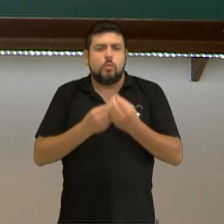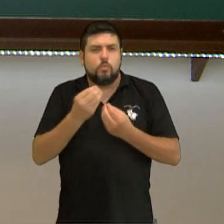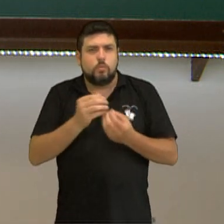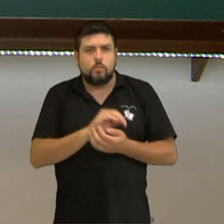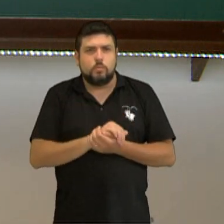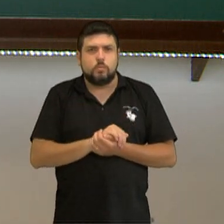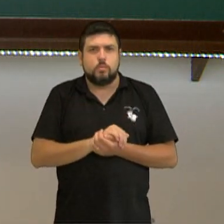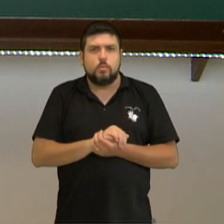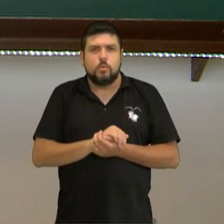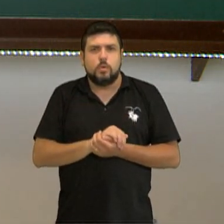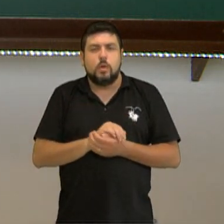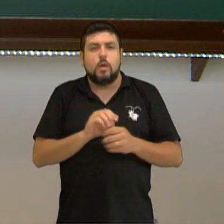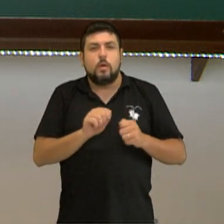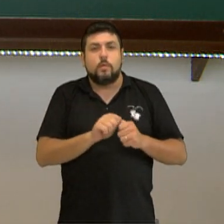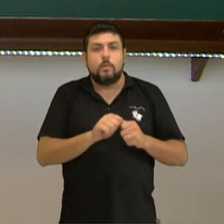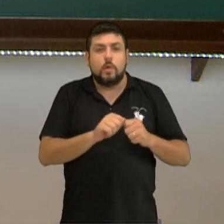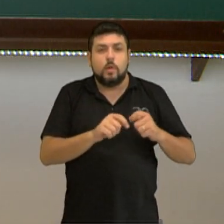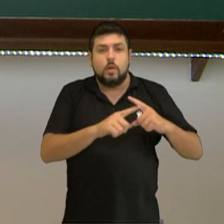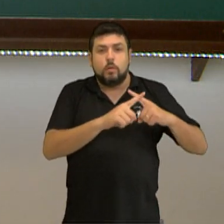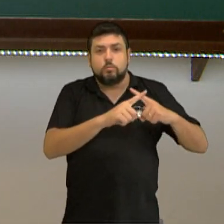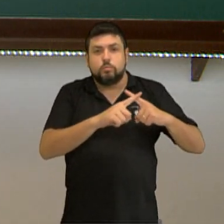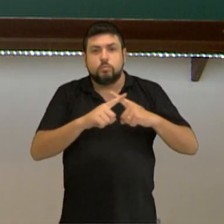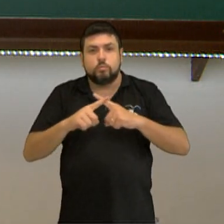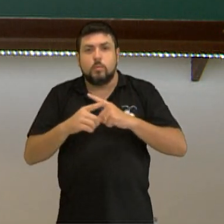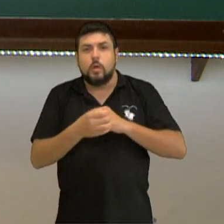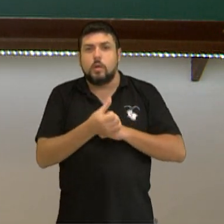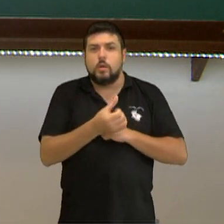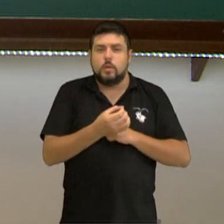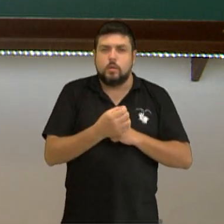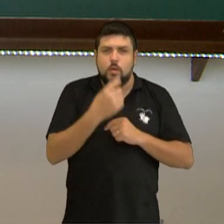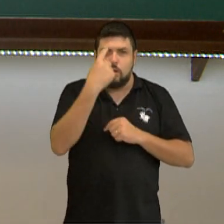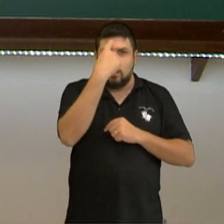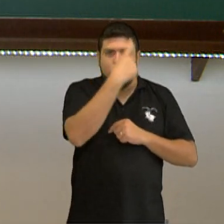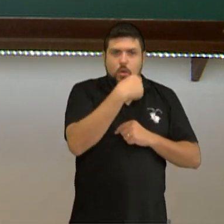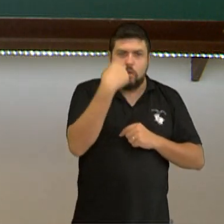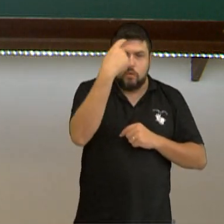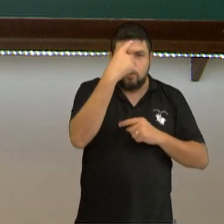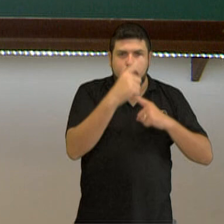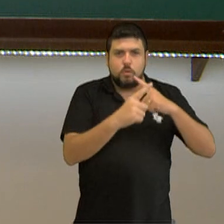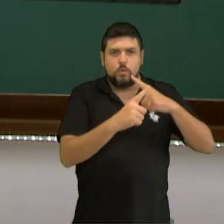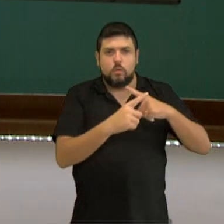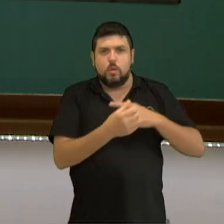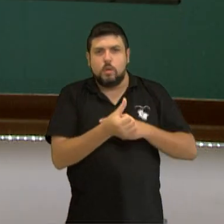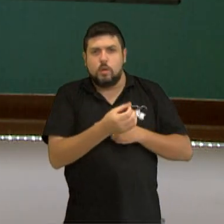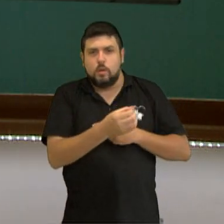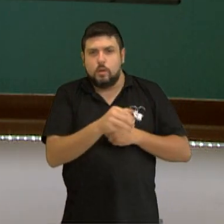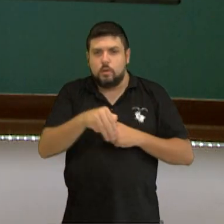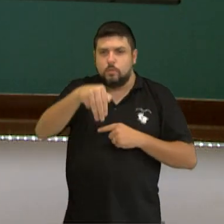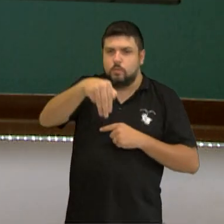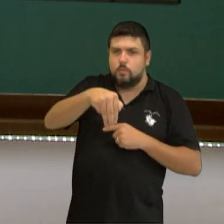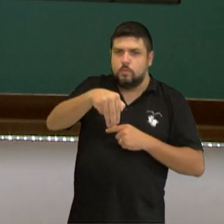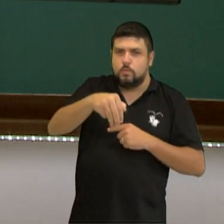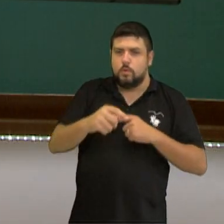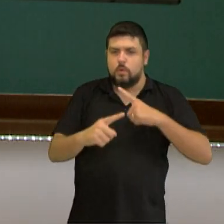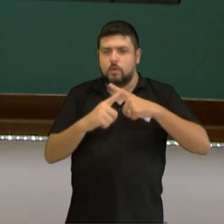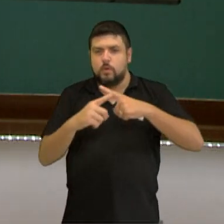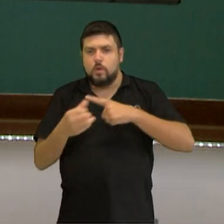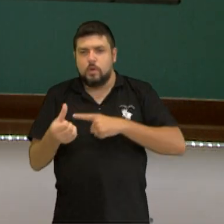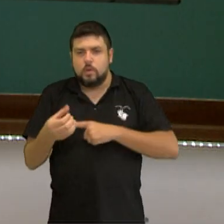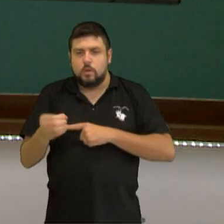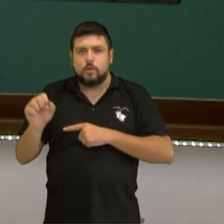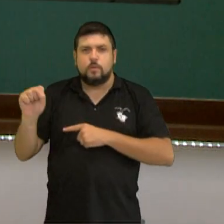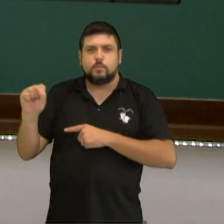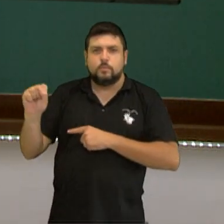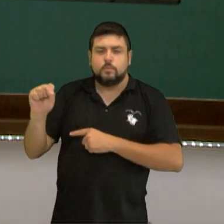querido? Multiplicação por sessenta, ou seja, uma hora você multiplica por sessenta, transforma para minutos. E multiplica por sessenta para achar para